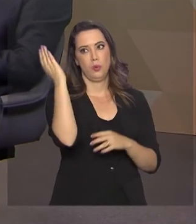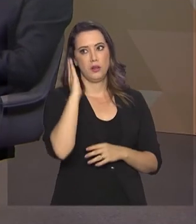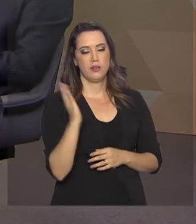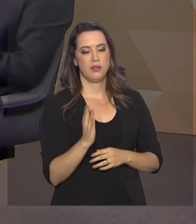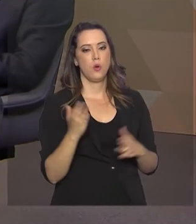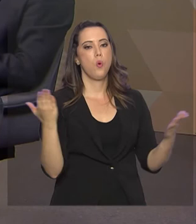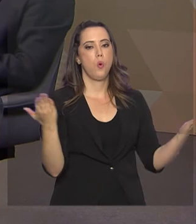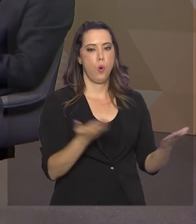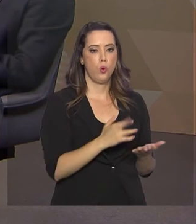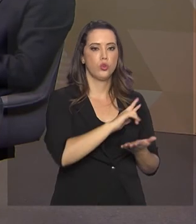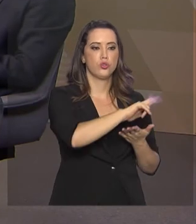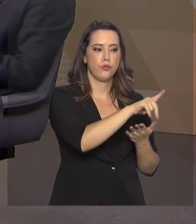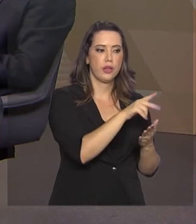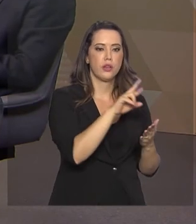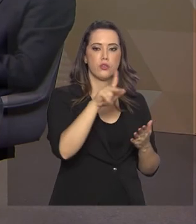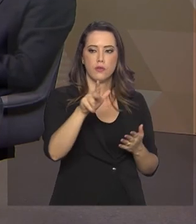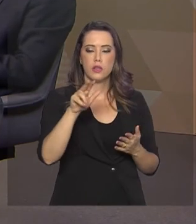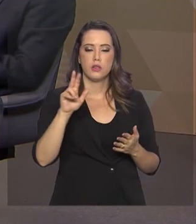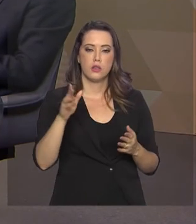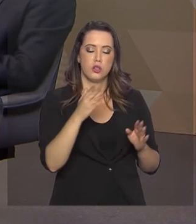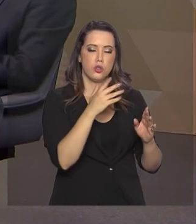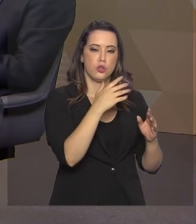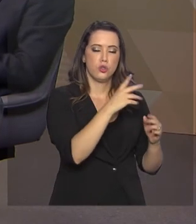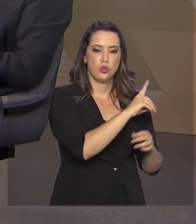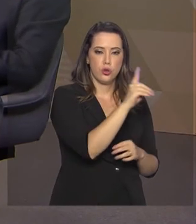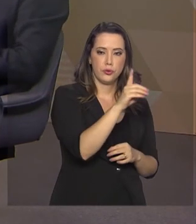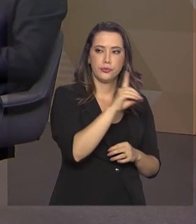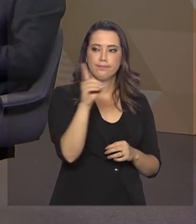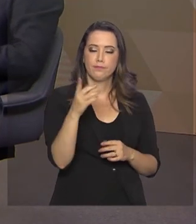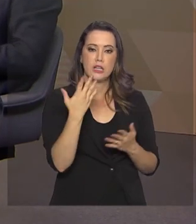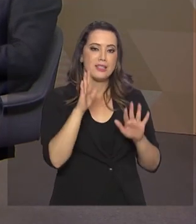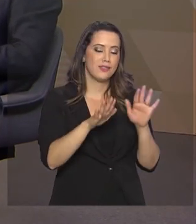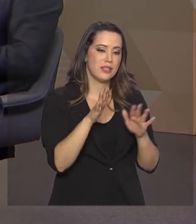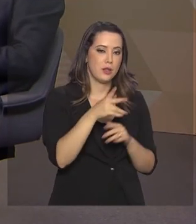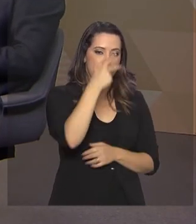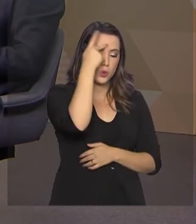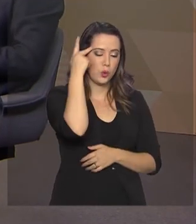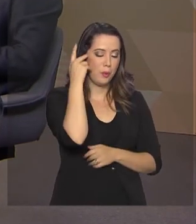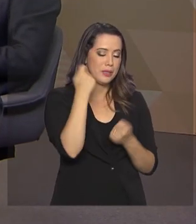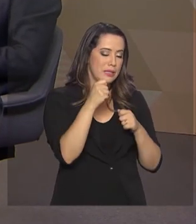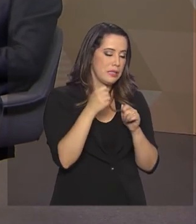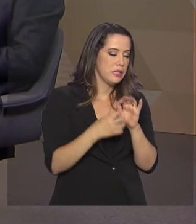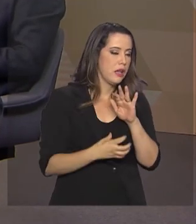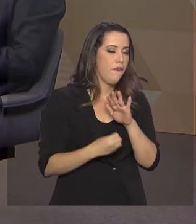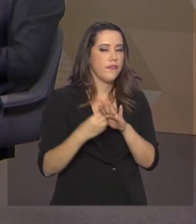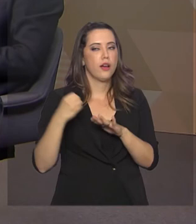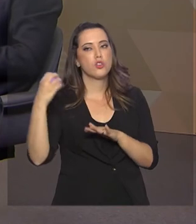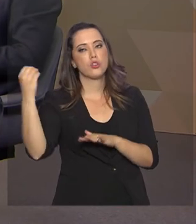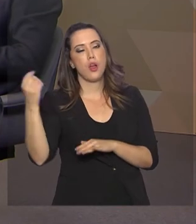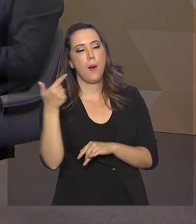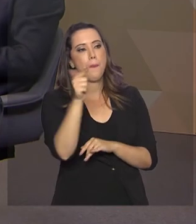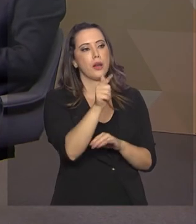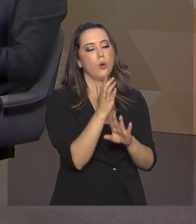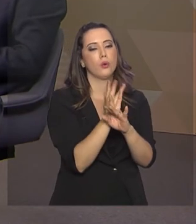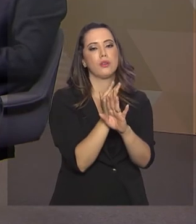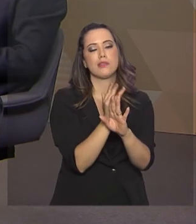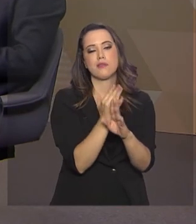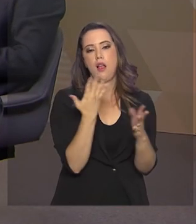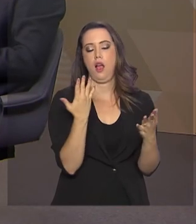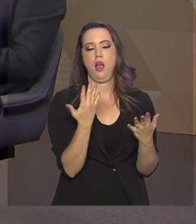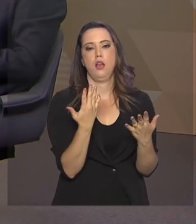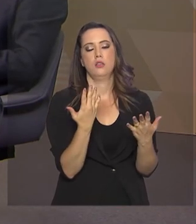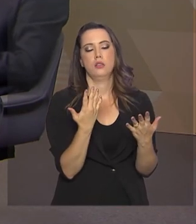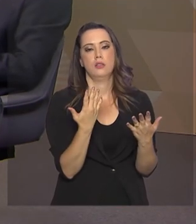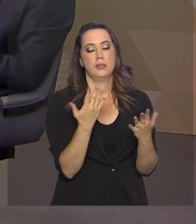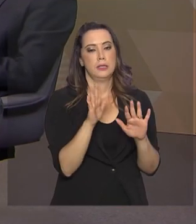Então, alunos que hoje tem que, no dia da prova, no dia anterior, tem que viajar para o município vizinho, dormir lá com um familiar, para poder